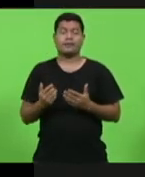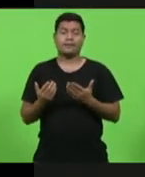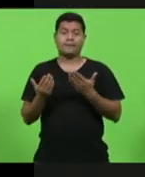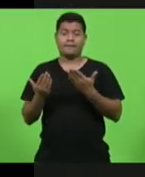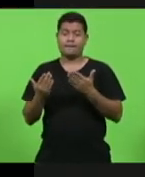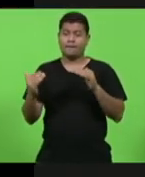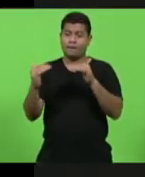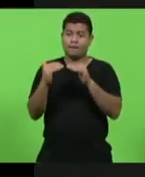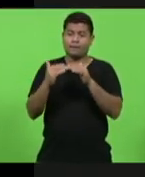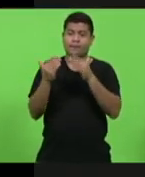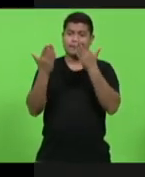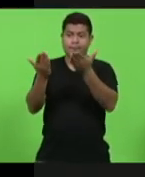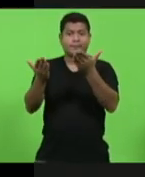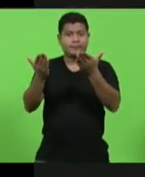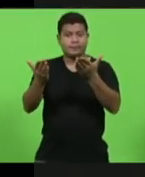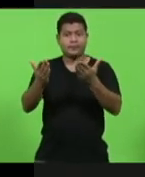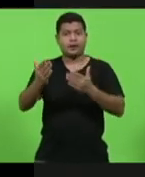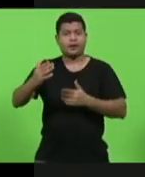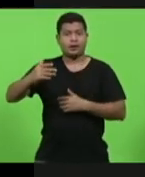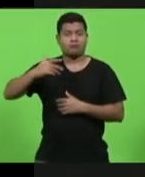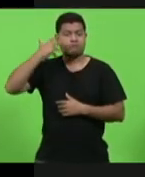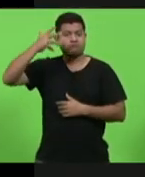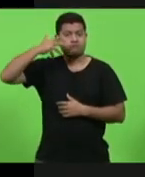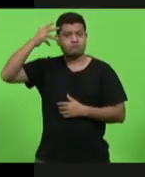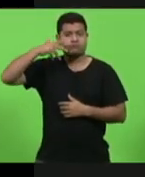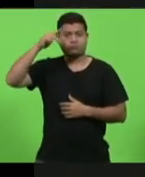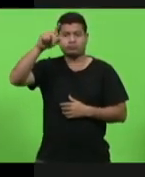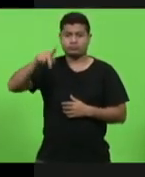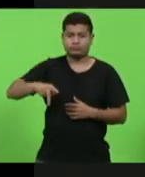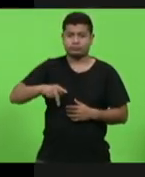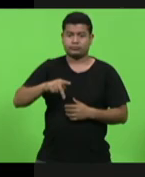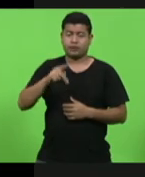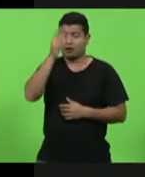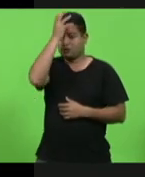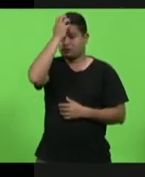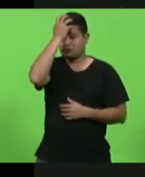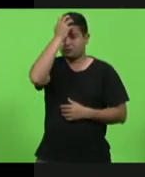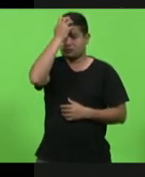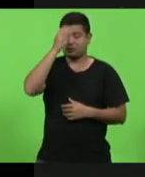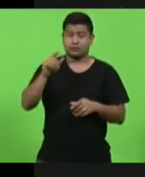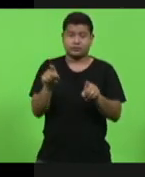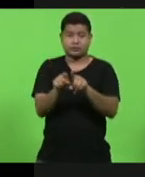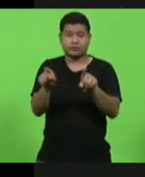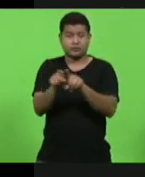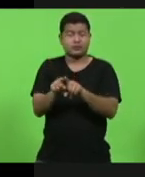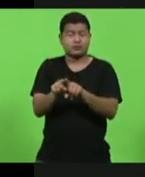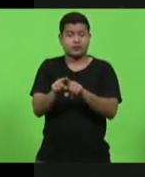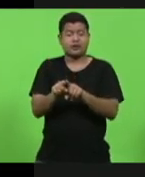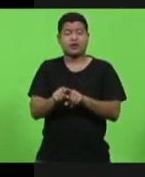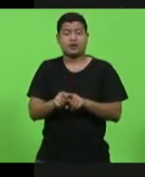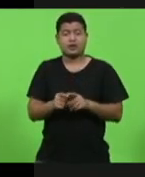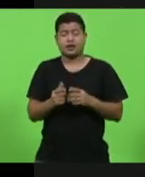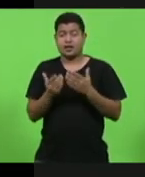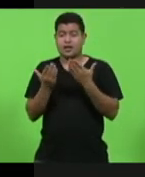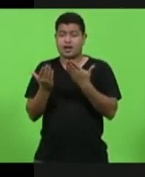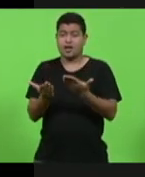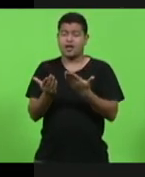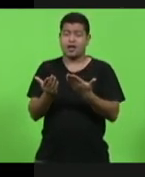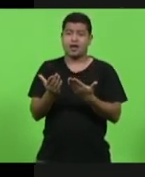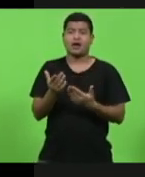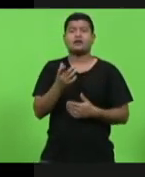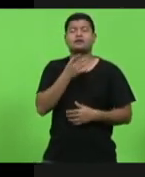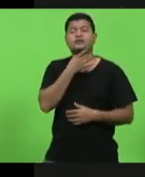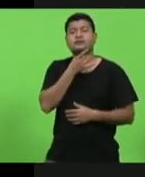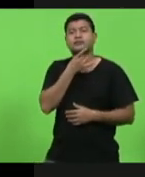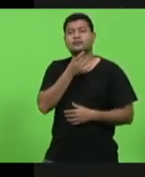colaborar com as palavras do deputado Ismael, eu ouvi também ontem o deputado Cobalchini sobre a